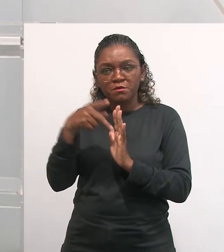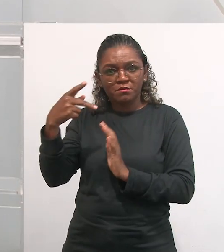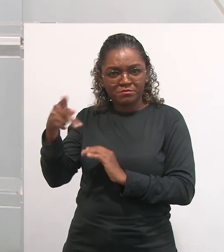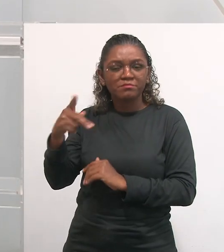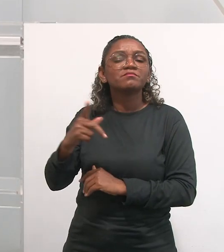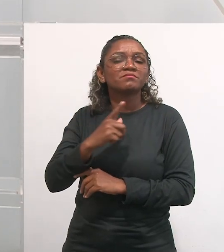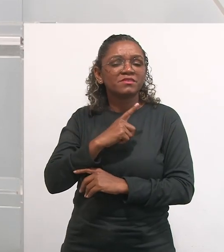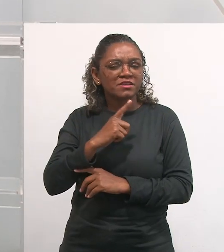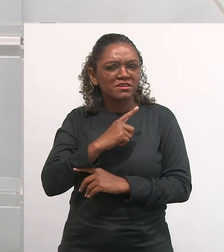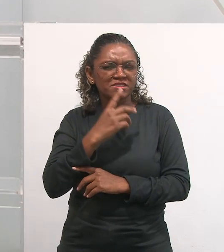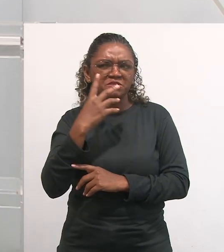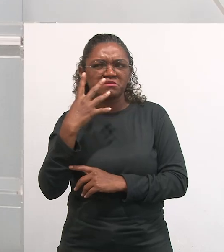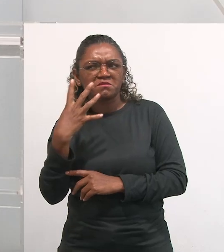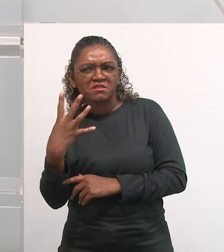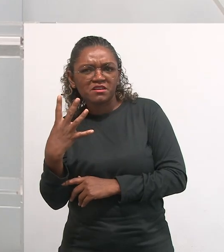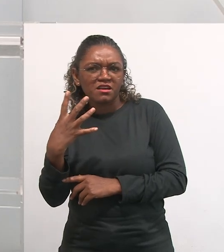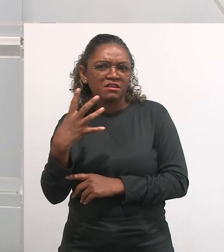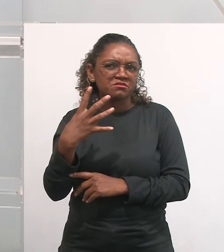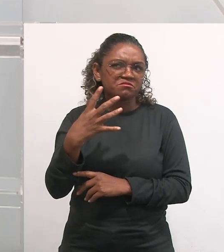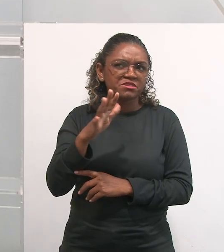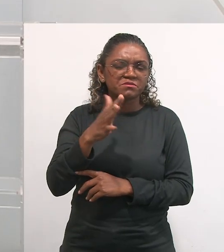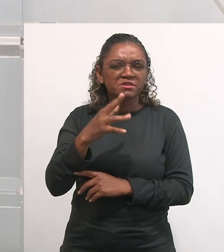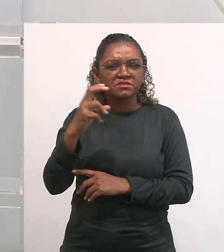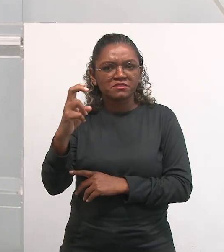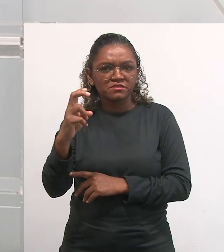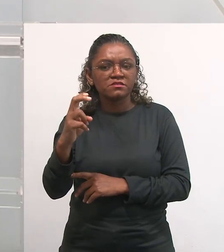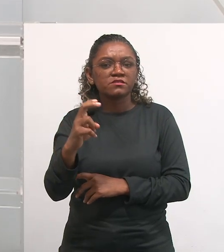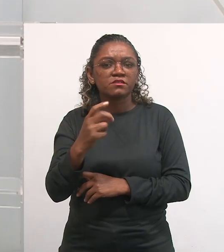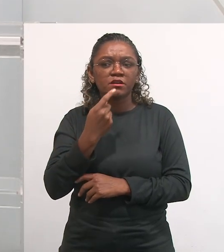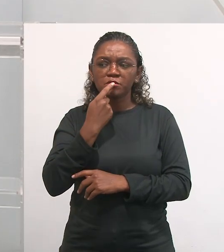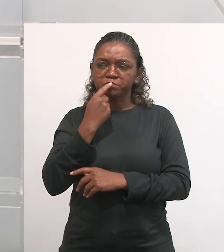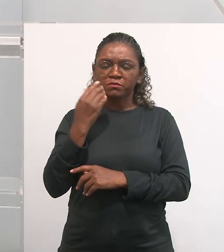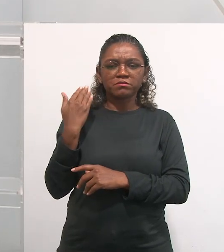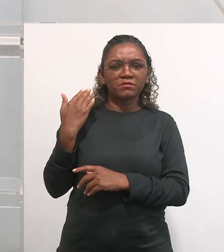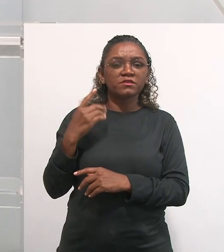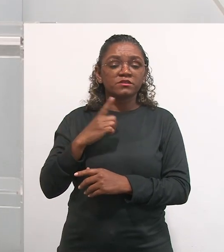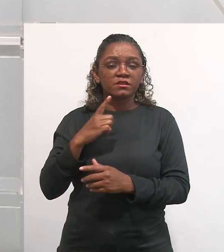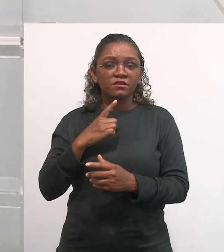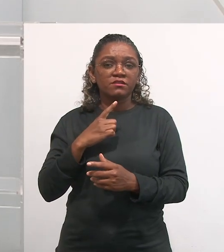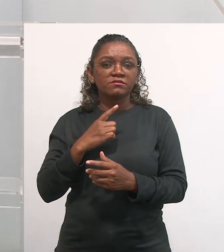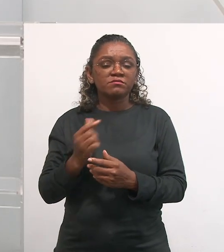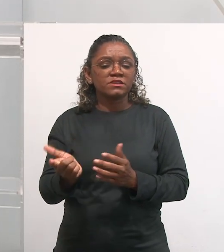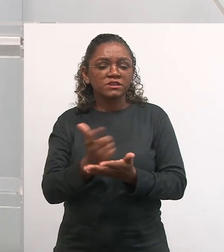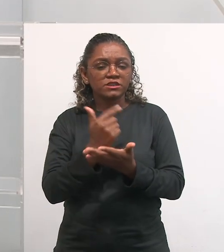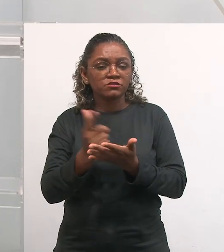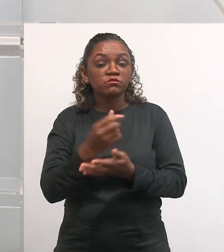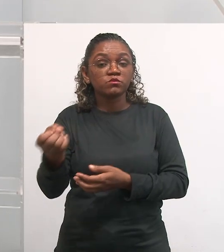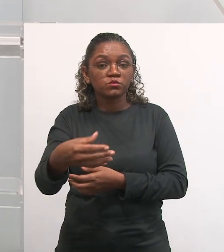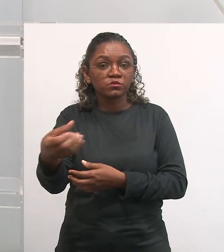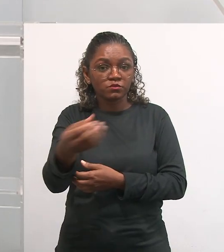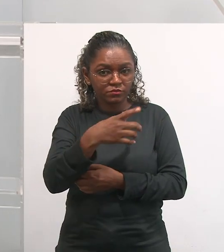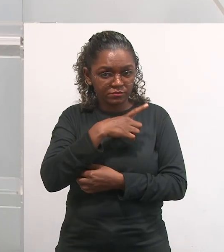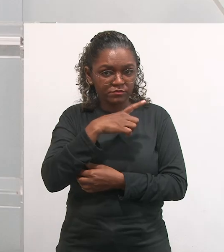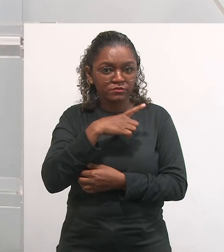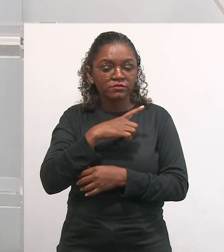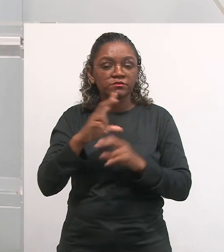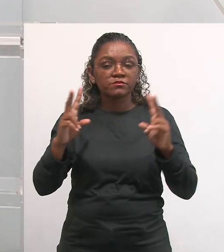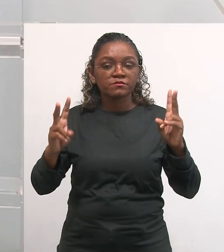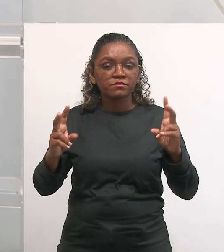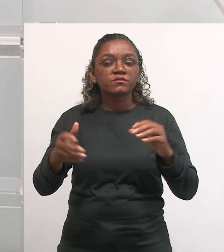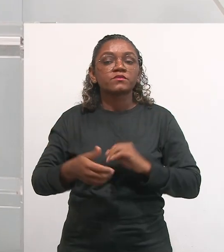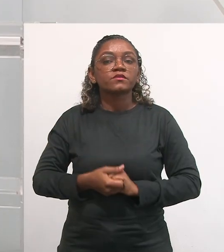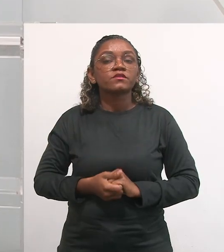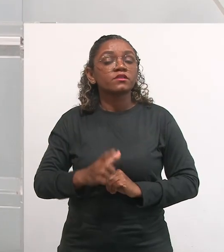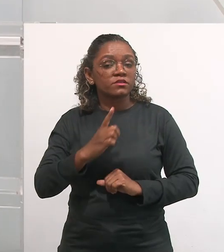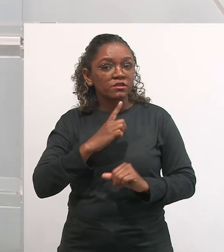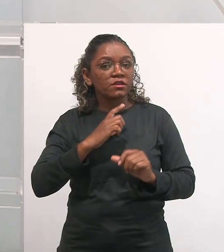vocês acessem, tem quatro, cinco títulos atuais, recentes, publicados agora, saíram do forno, dos quais a